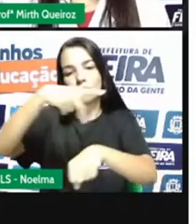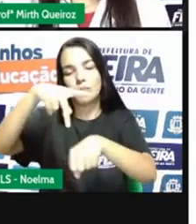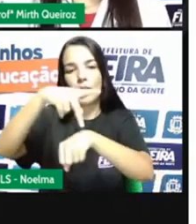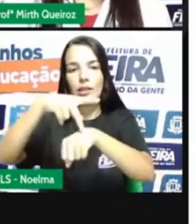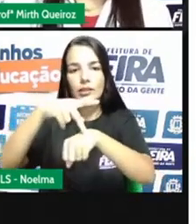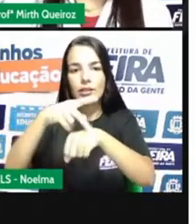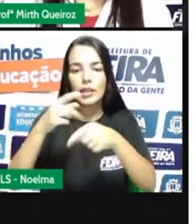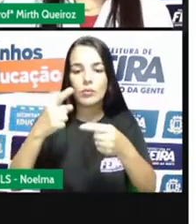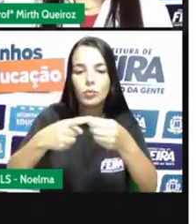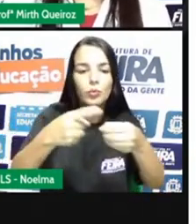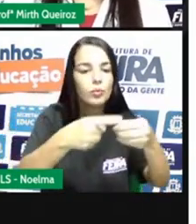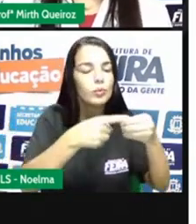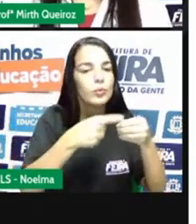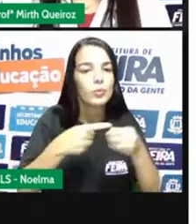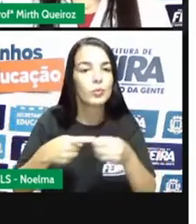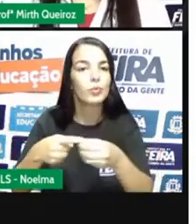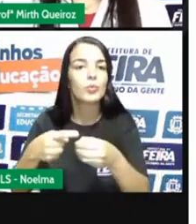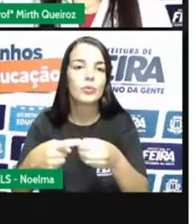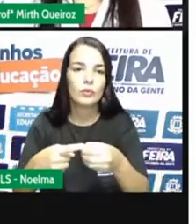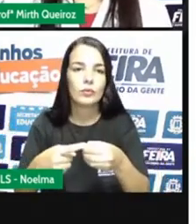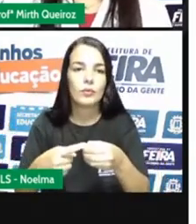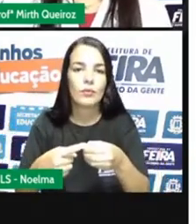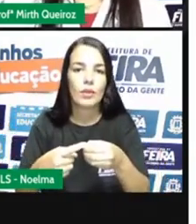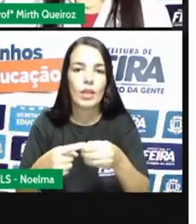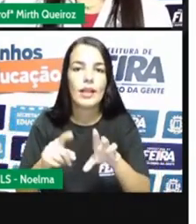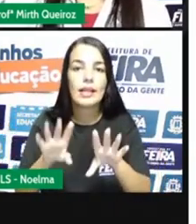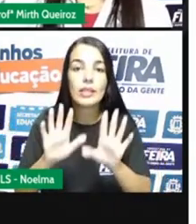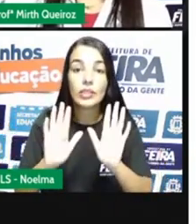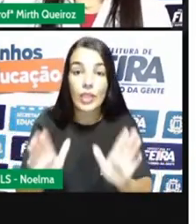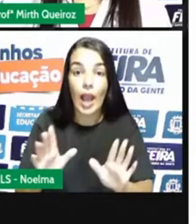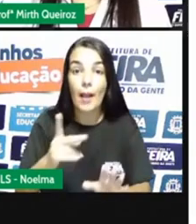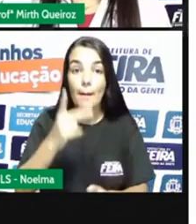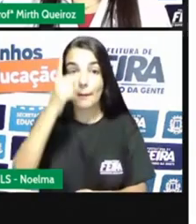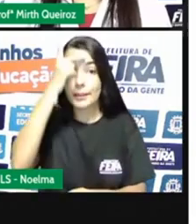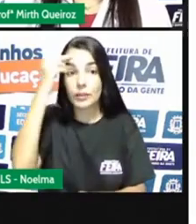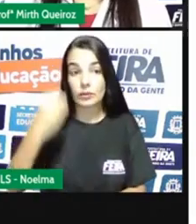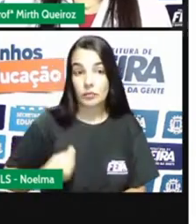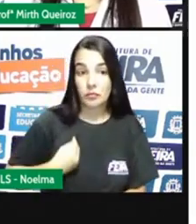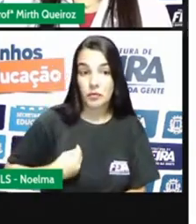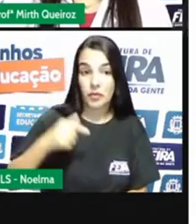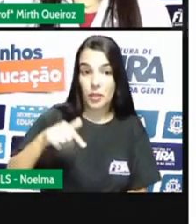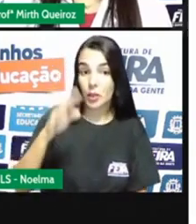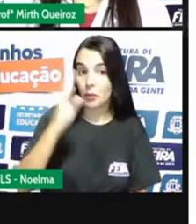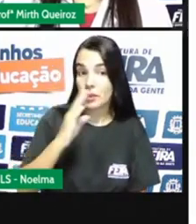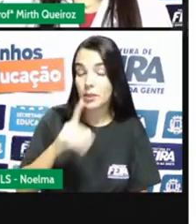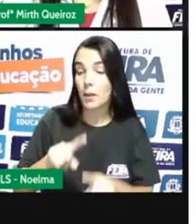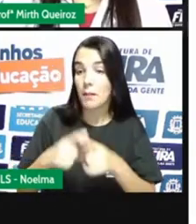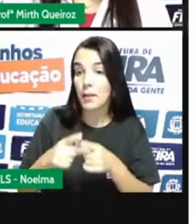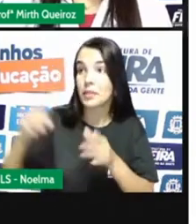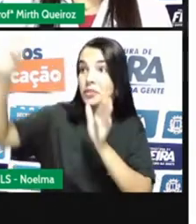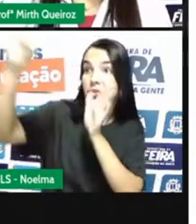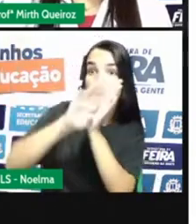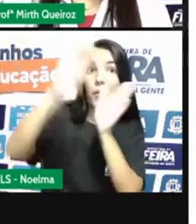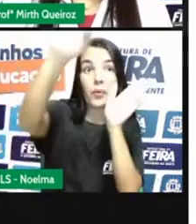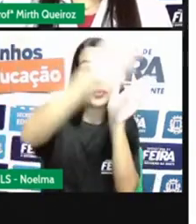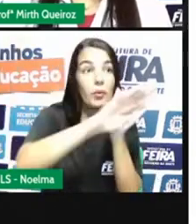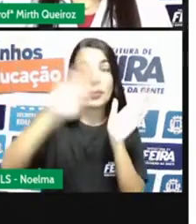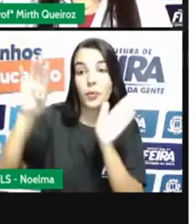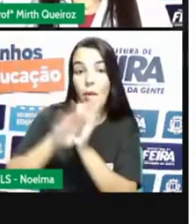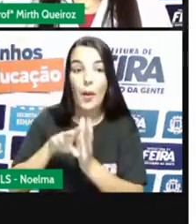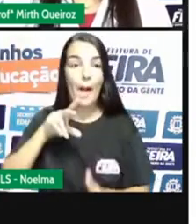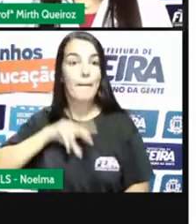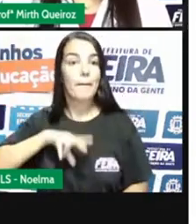ouro. Não só quem já vivia aqui no Brasil, como chegaram também muitos portugueses aí para morar no Brasil